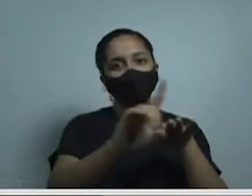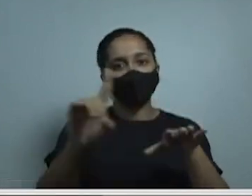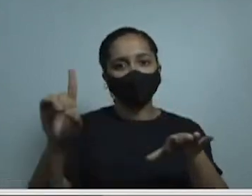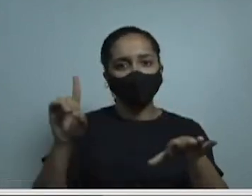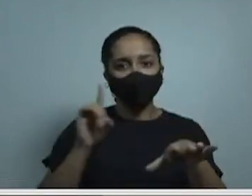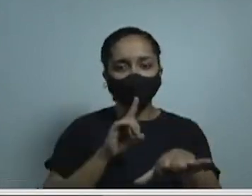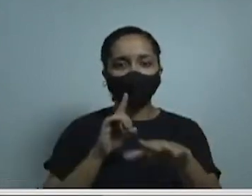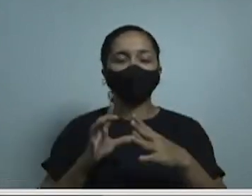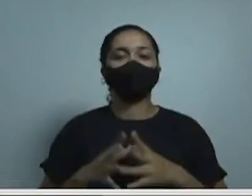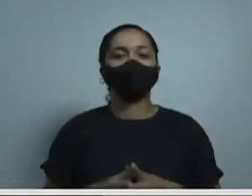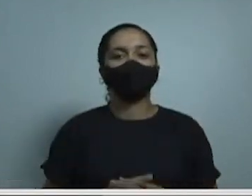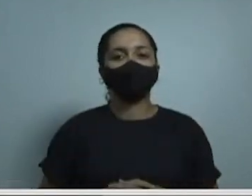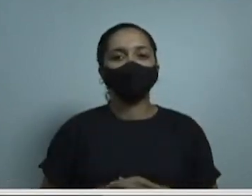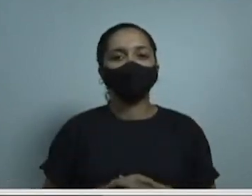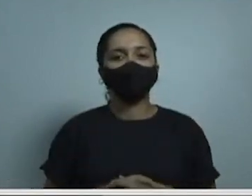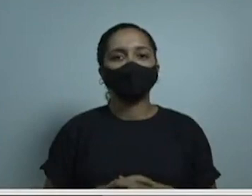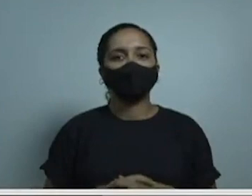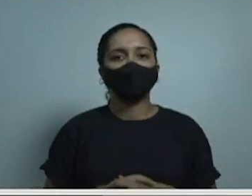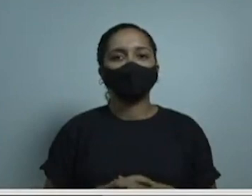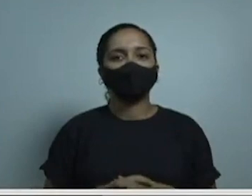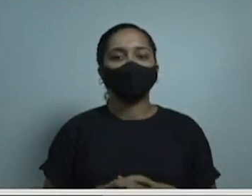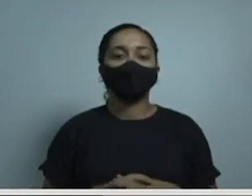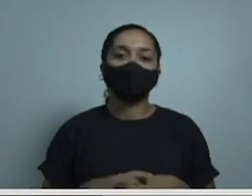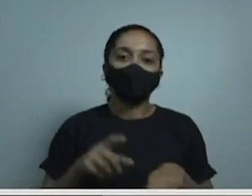novos hábitos de horários.